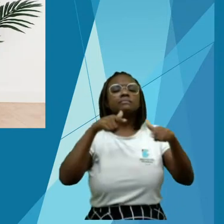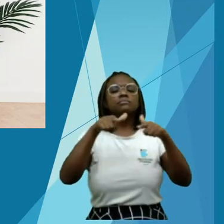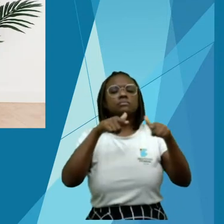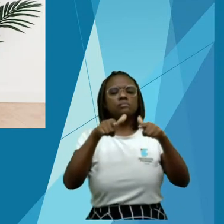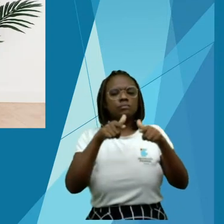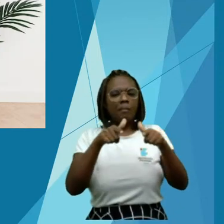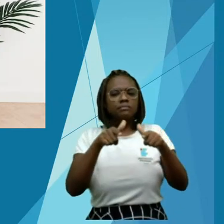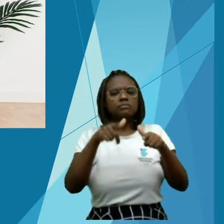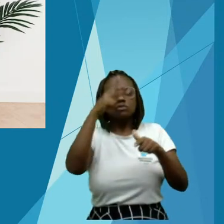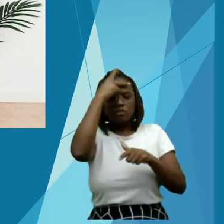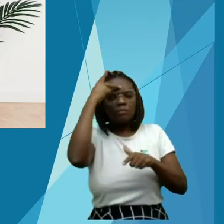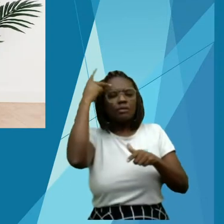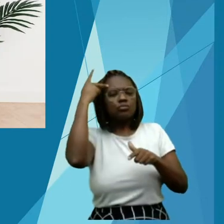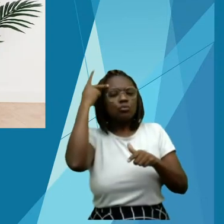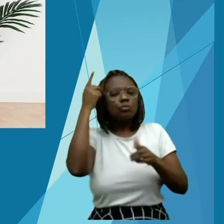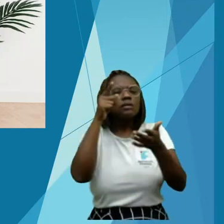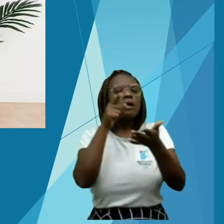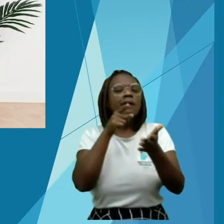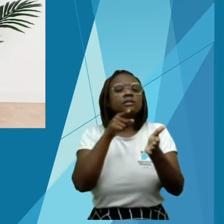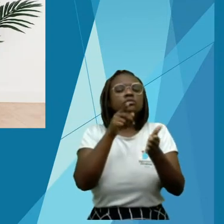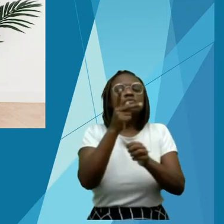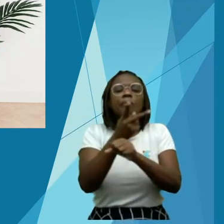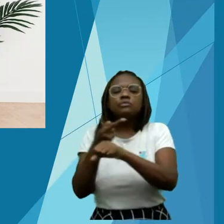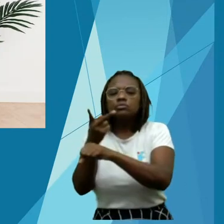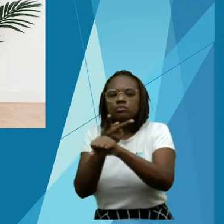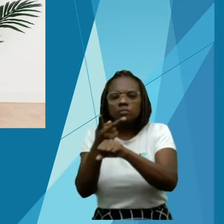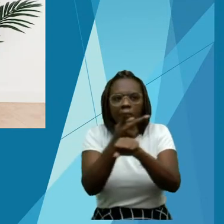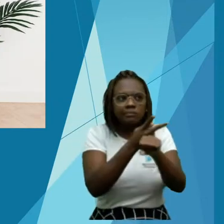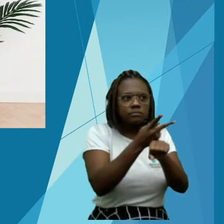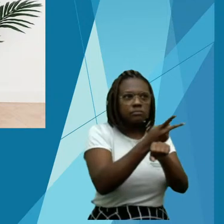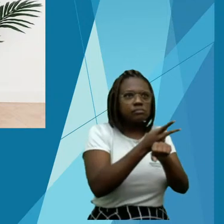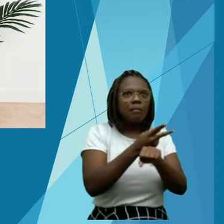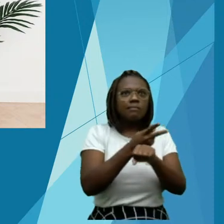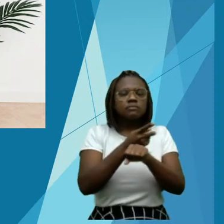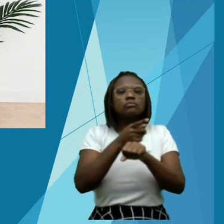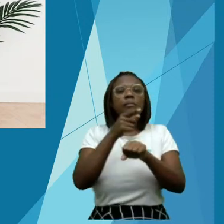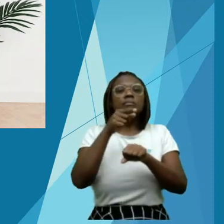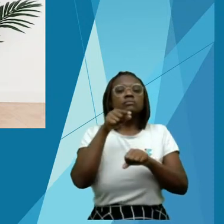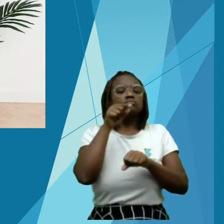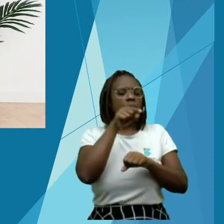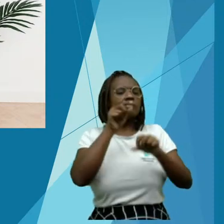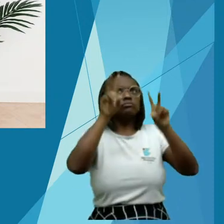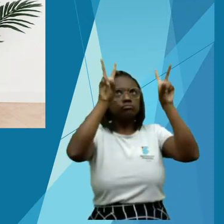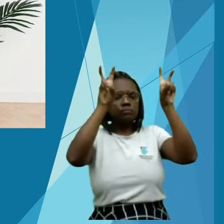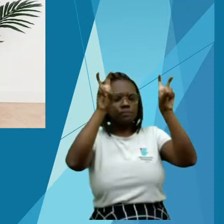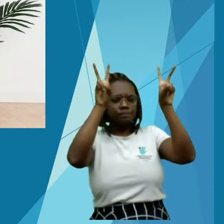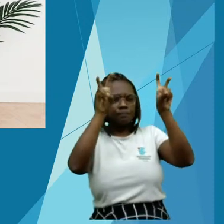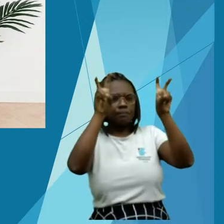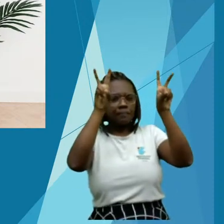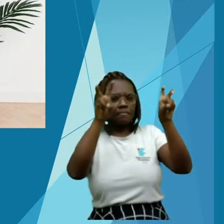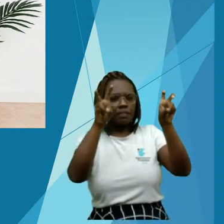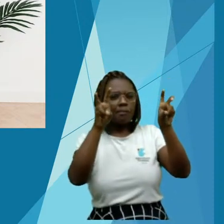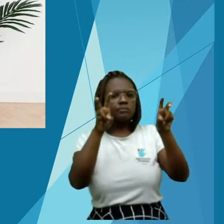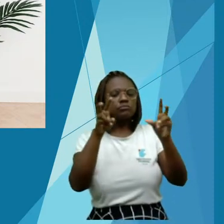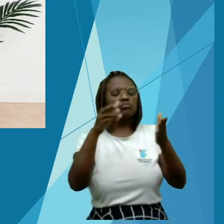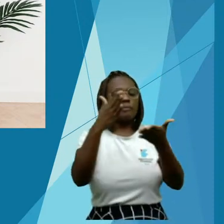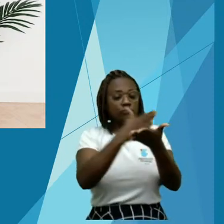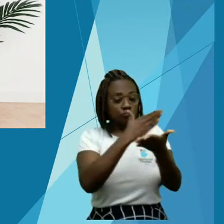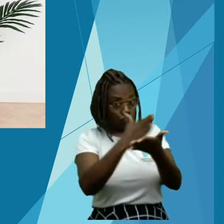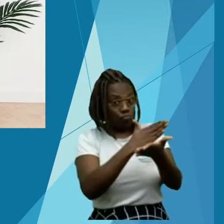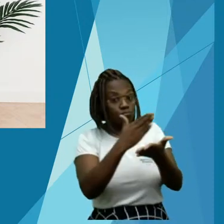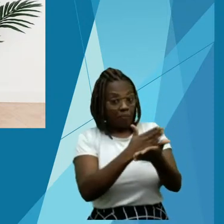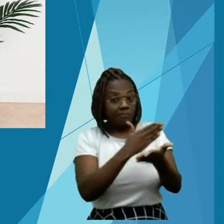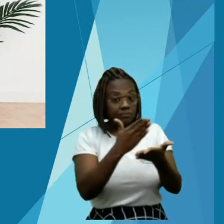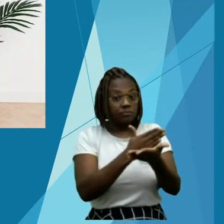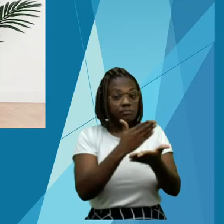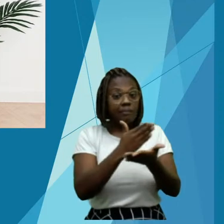pesquisa que começou em 2012 com um projeto de extensão de português para haitianos em Brasileia,